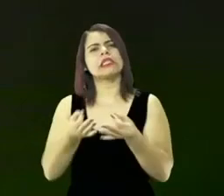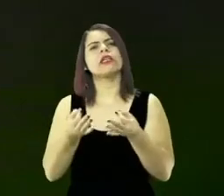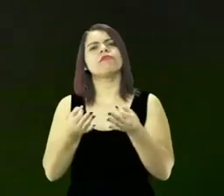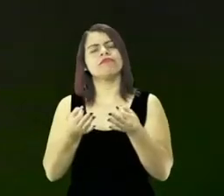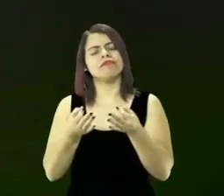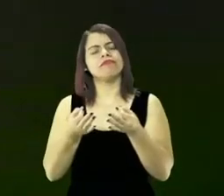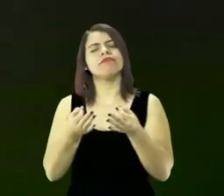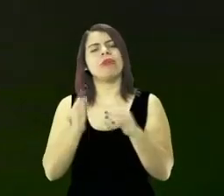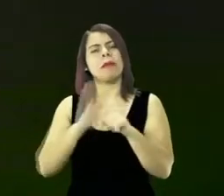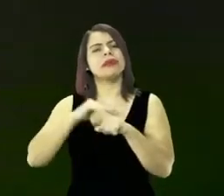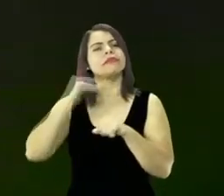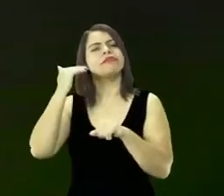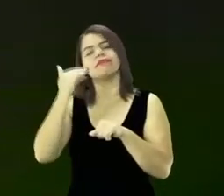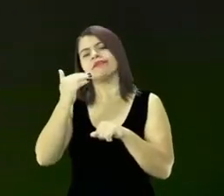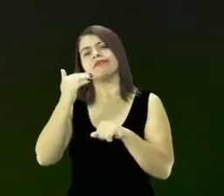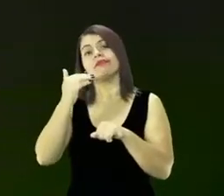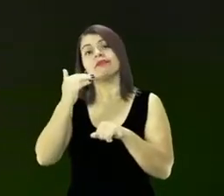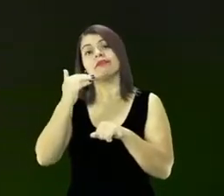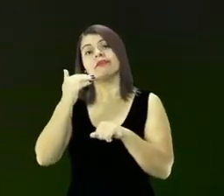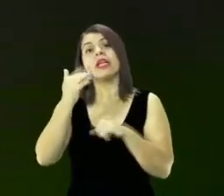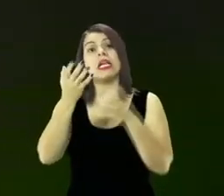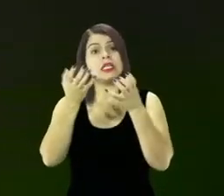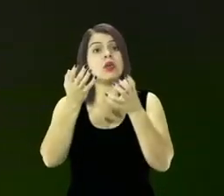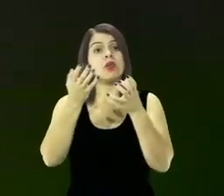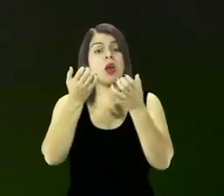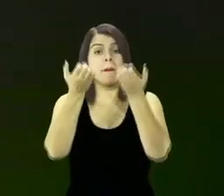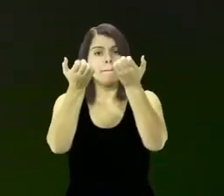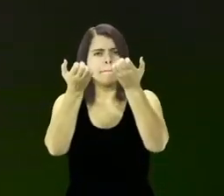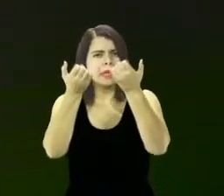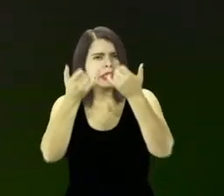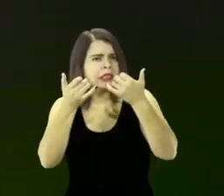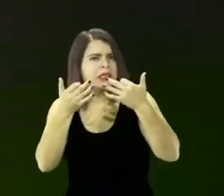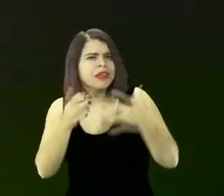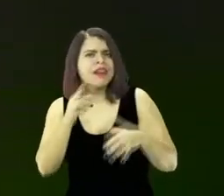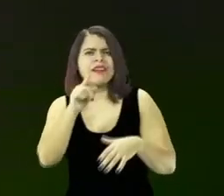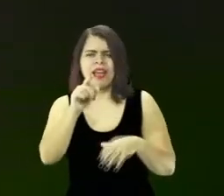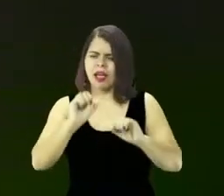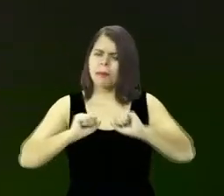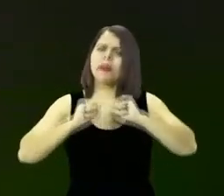acertar mais eu quero dizer para você que existe plena condição de você viver essa realidade